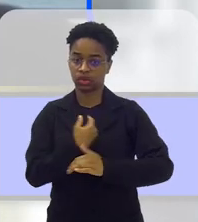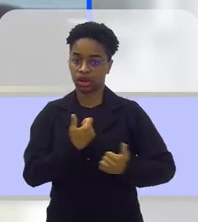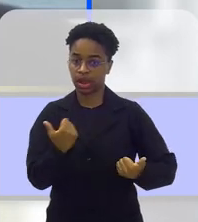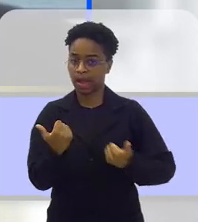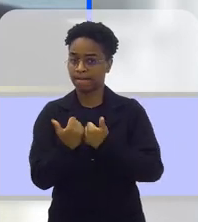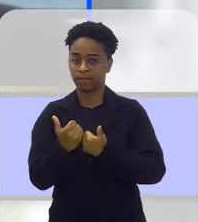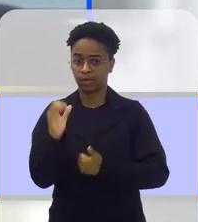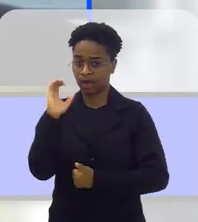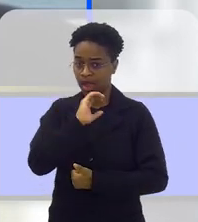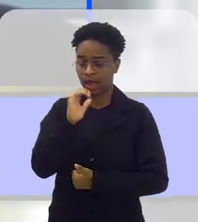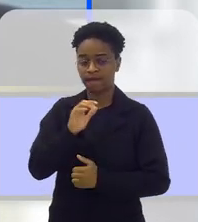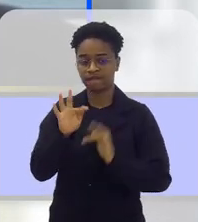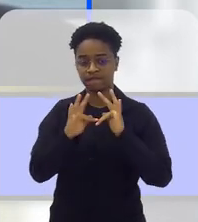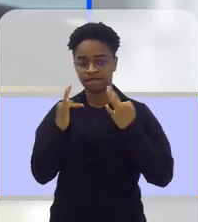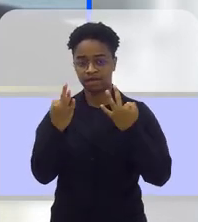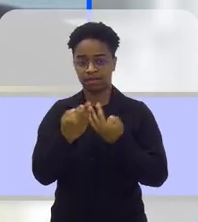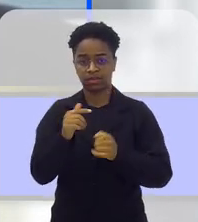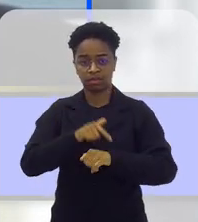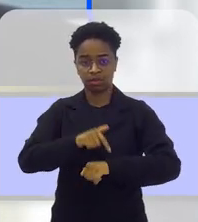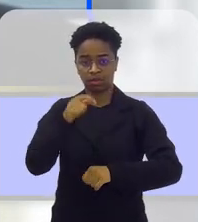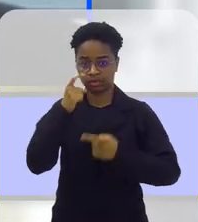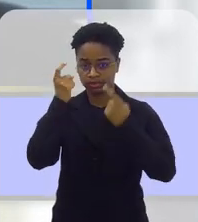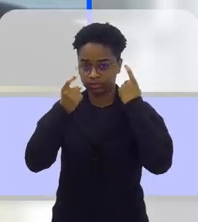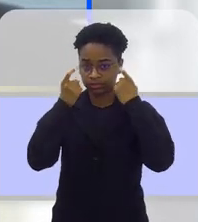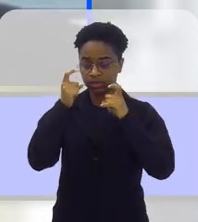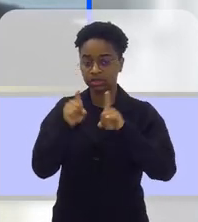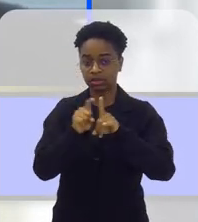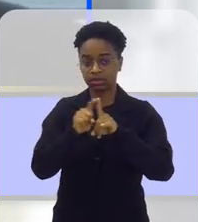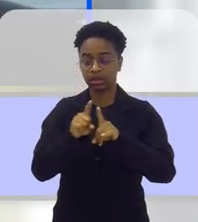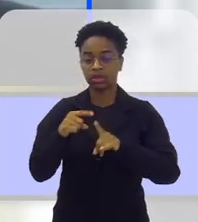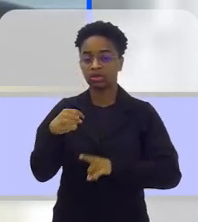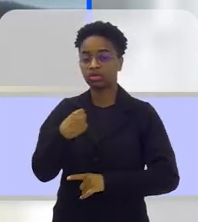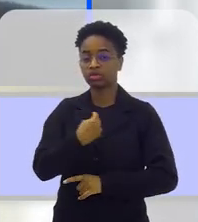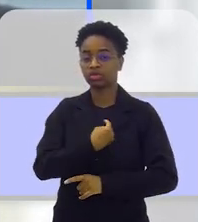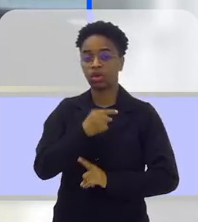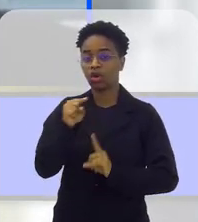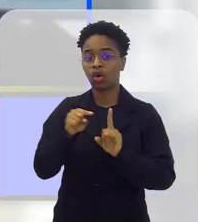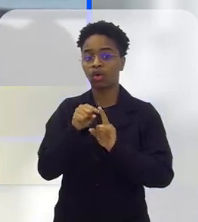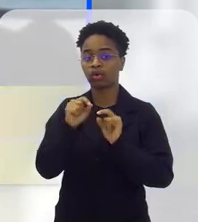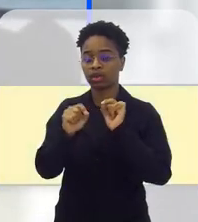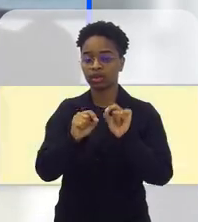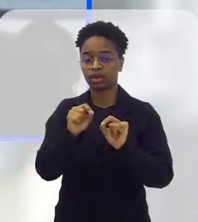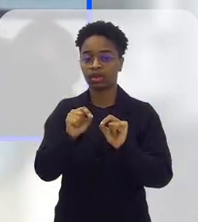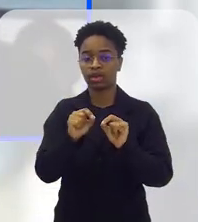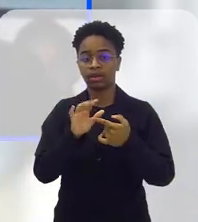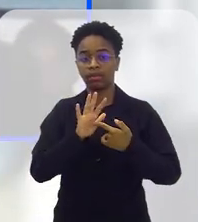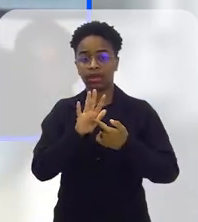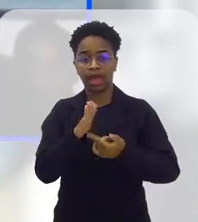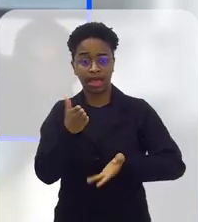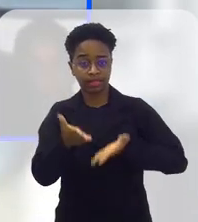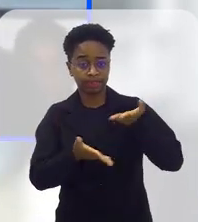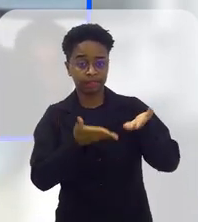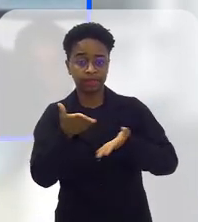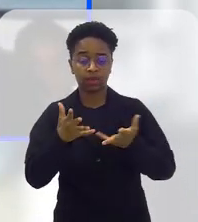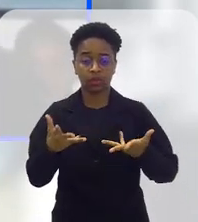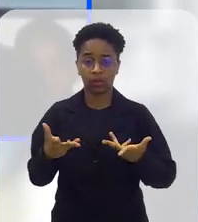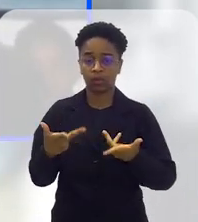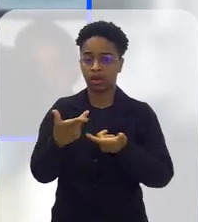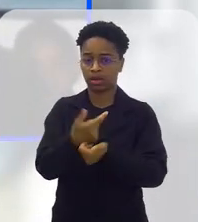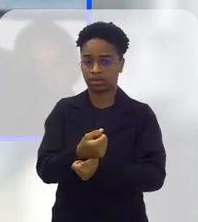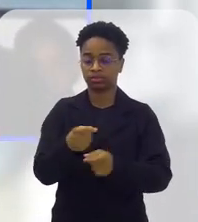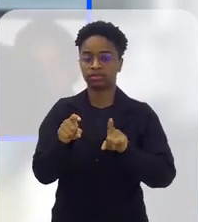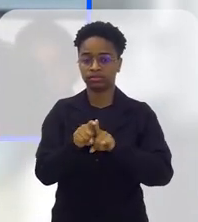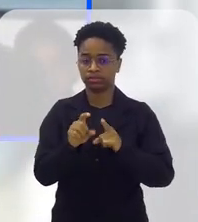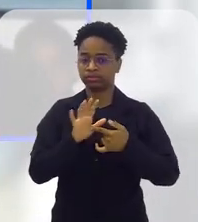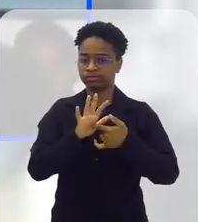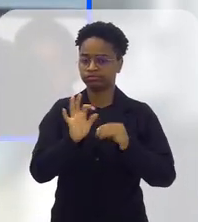esse suporte inicial a essa família no desespero. E a nossa partida é estender aqui o nosso atendimento qualificado,